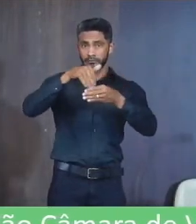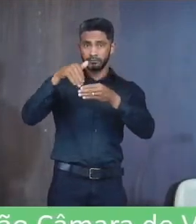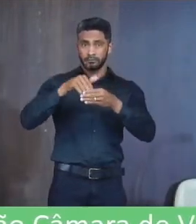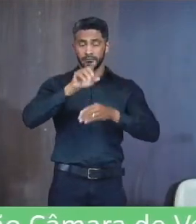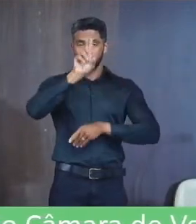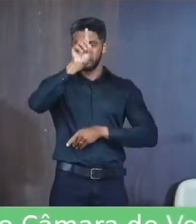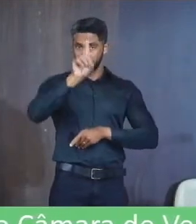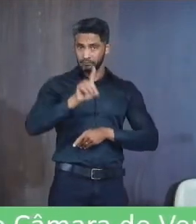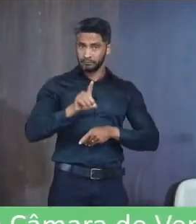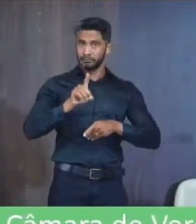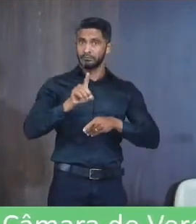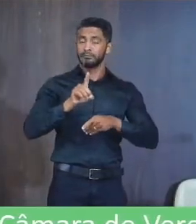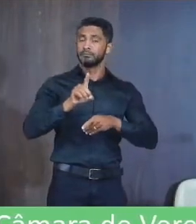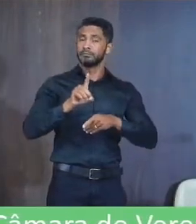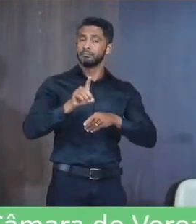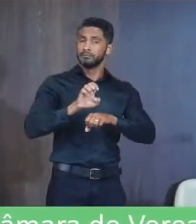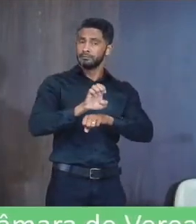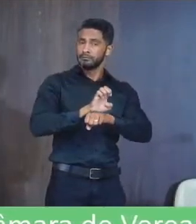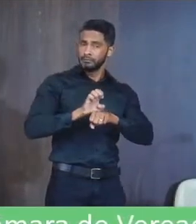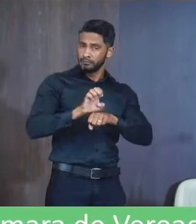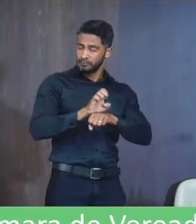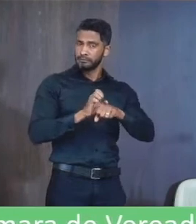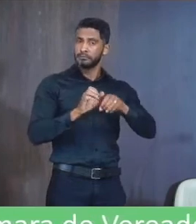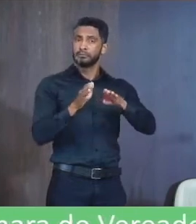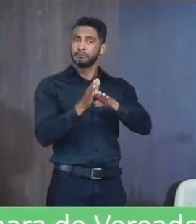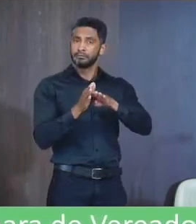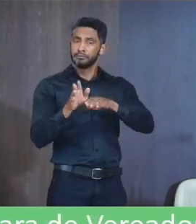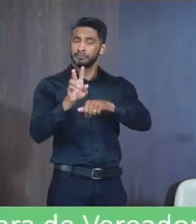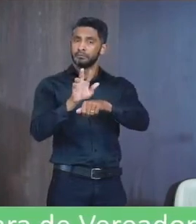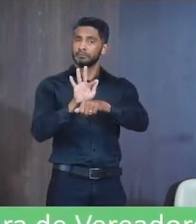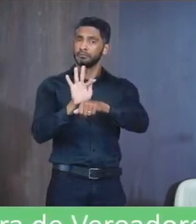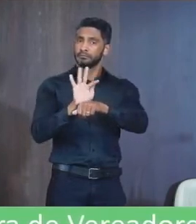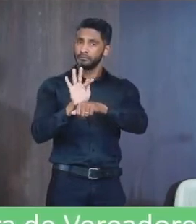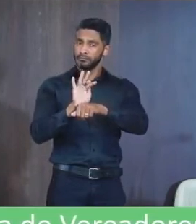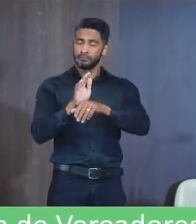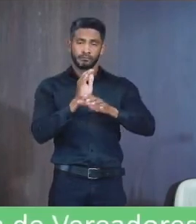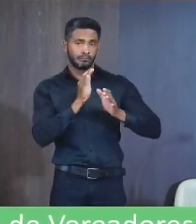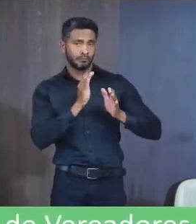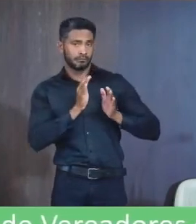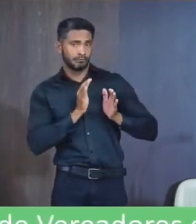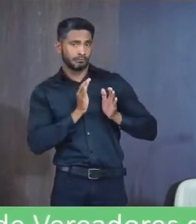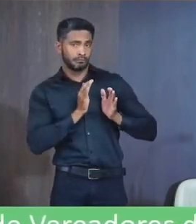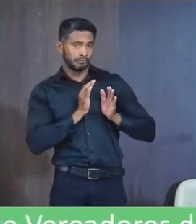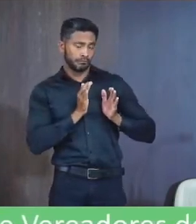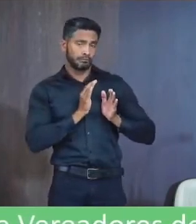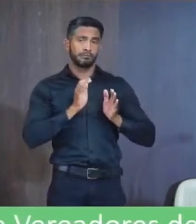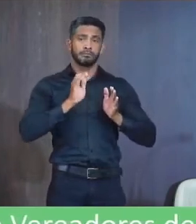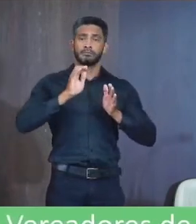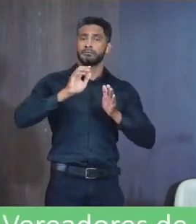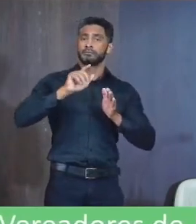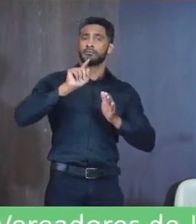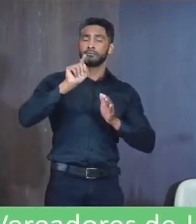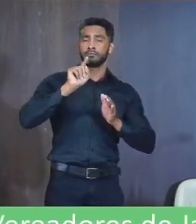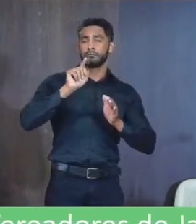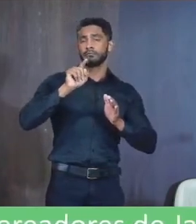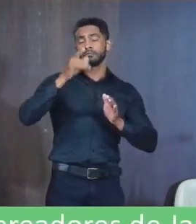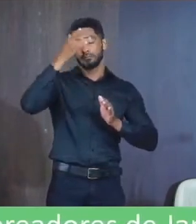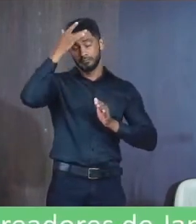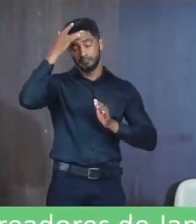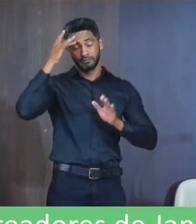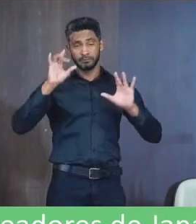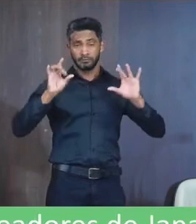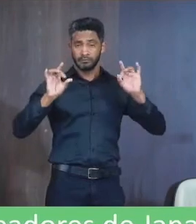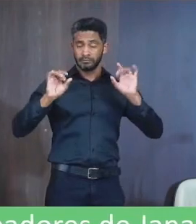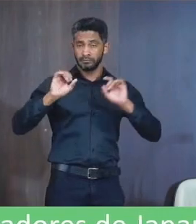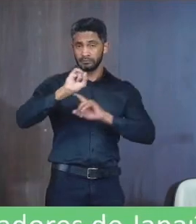diretoria executiva Conselho de Administração e Conselho Fiscal da APAI Associação dos Pais e Amigos dos Excepcionais de